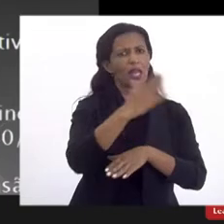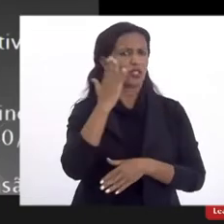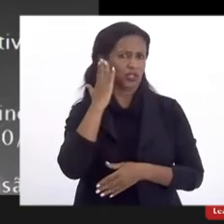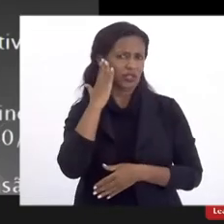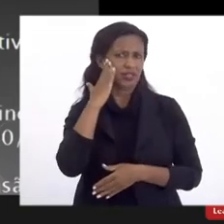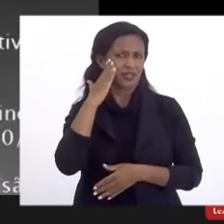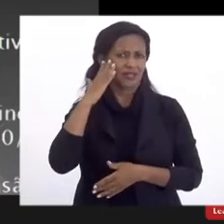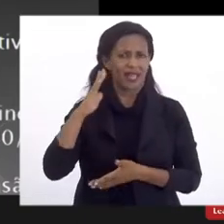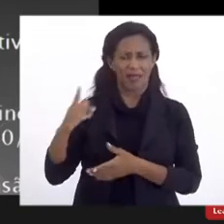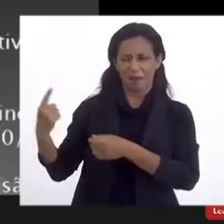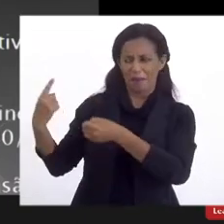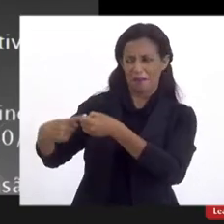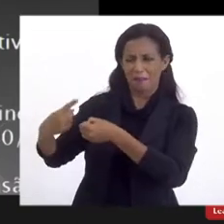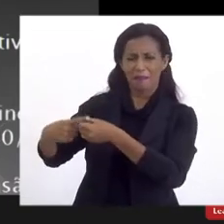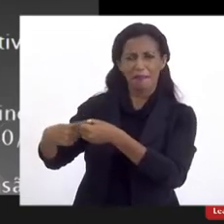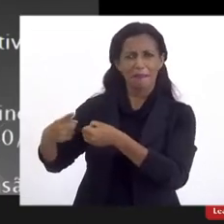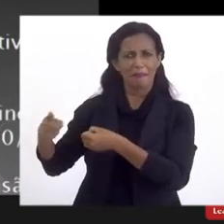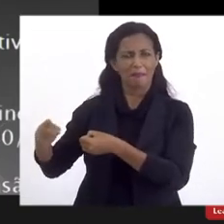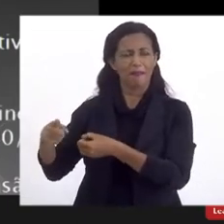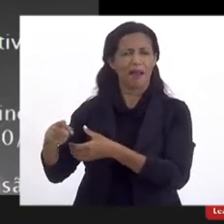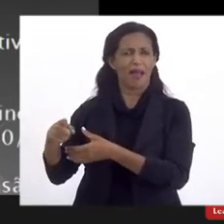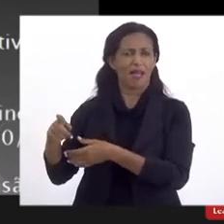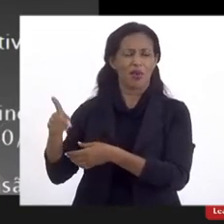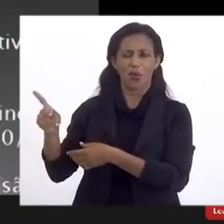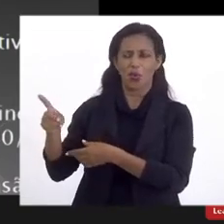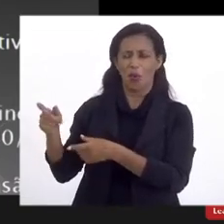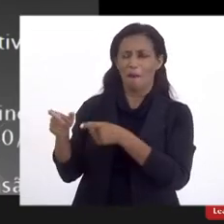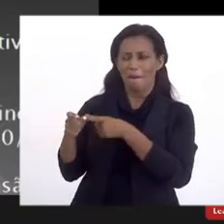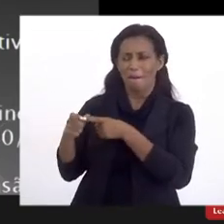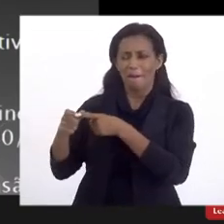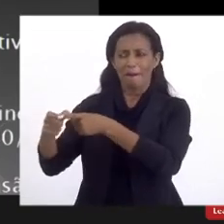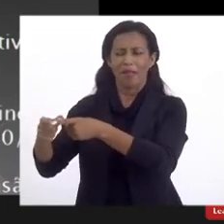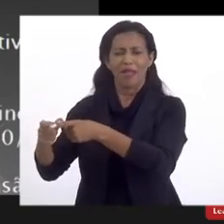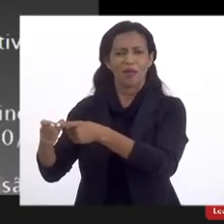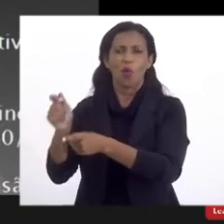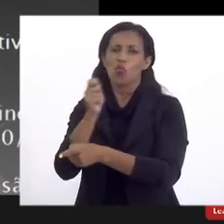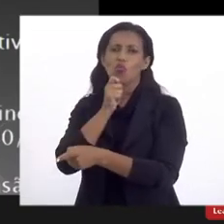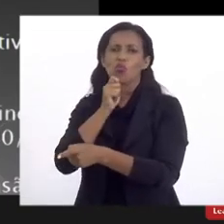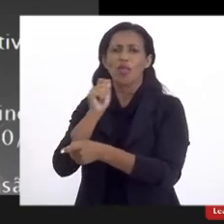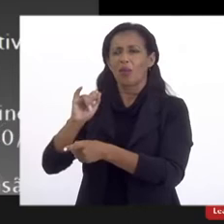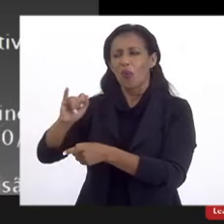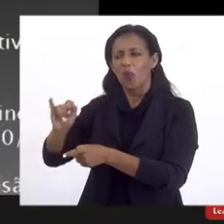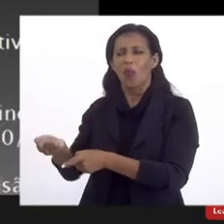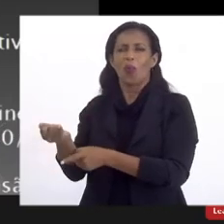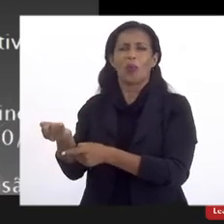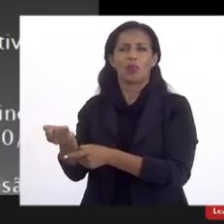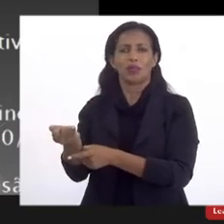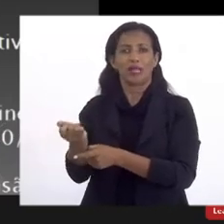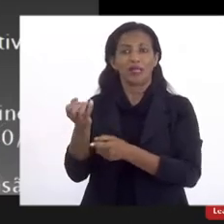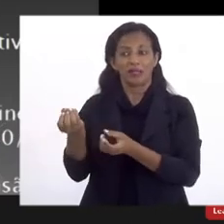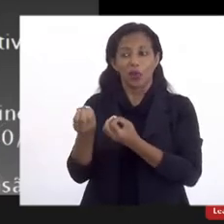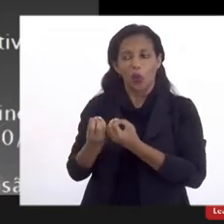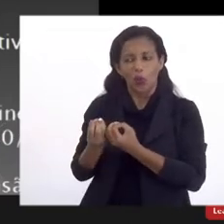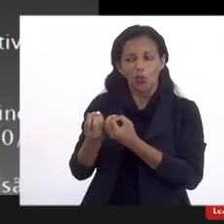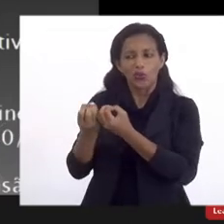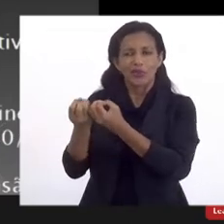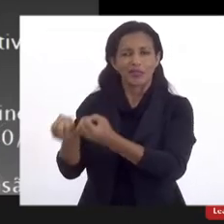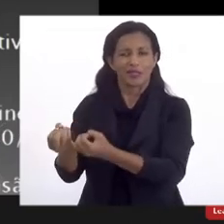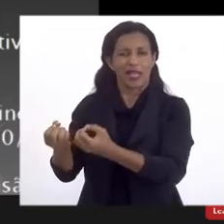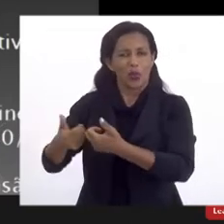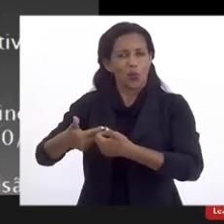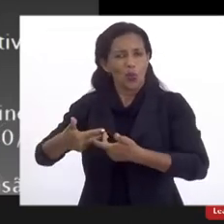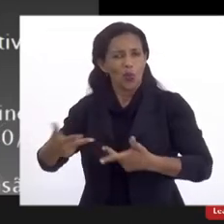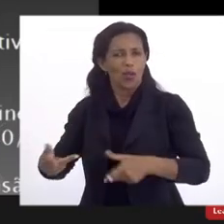periféricos são geralmente, historicamente, menos atendidos, então, quando se oferta ensino superior e de